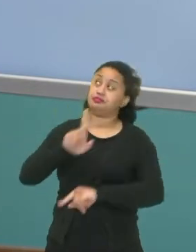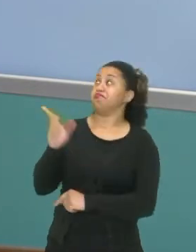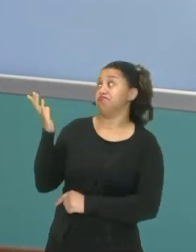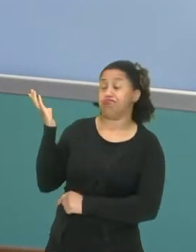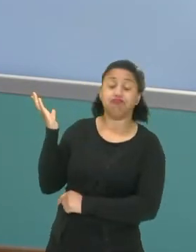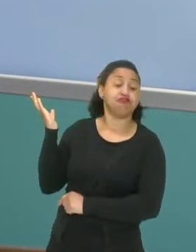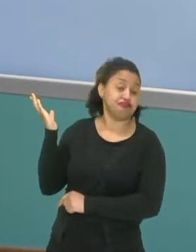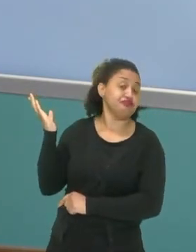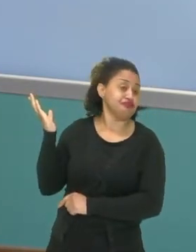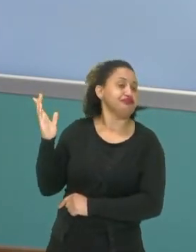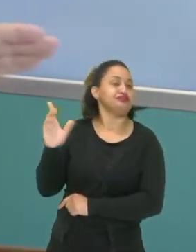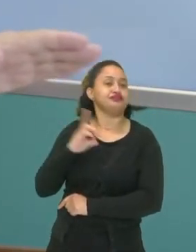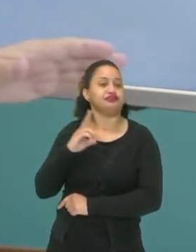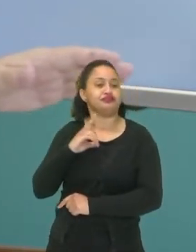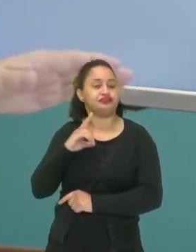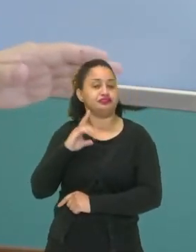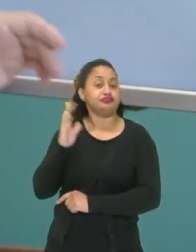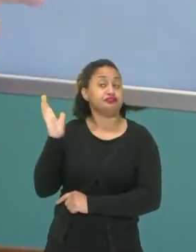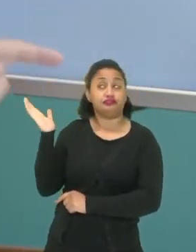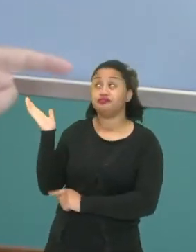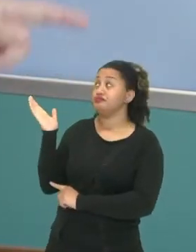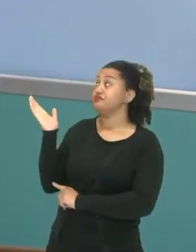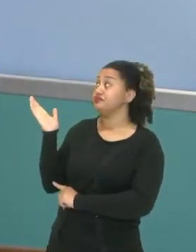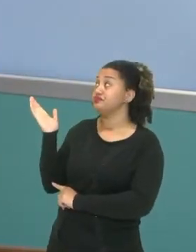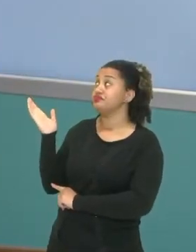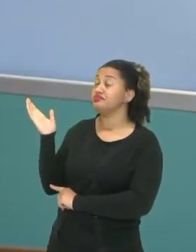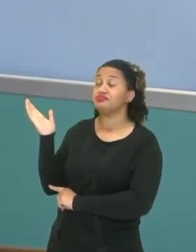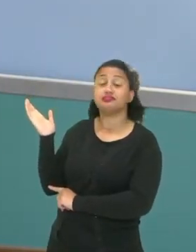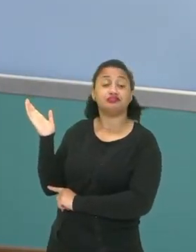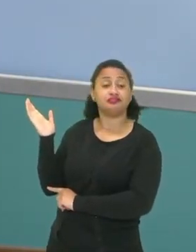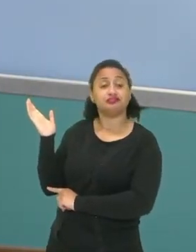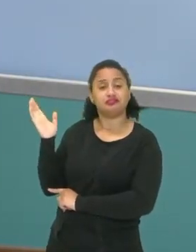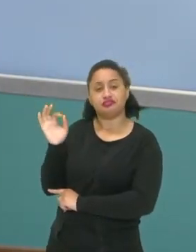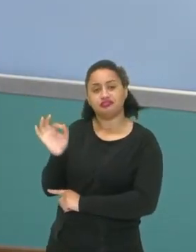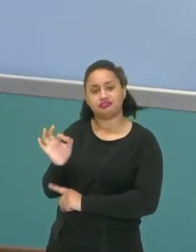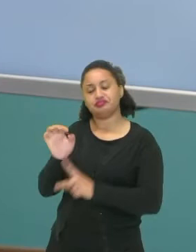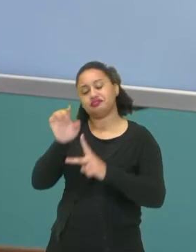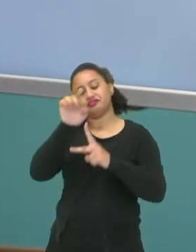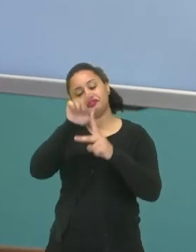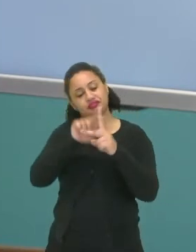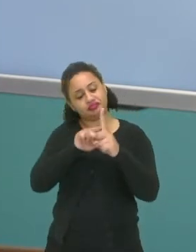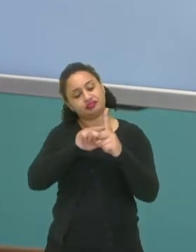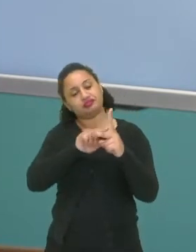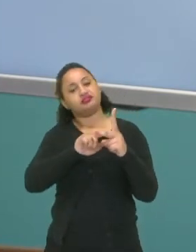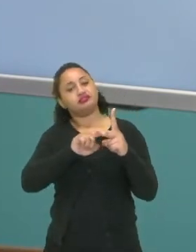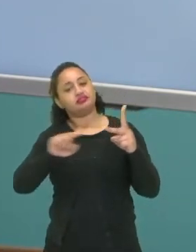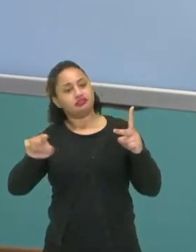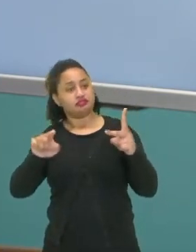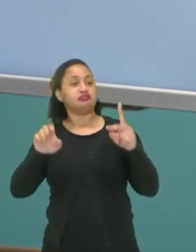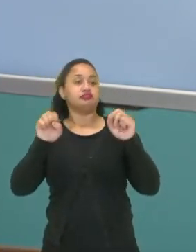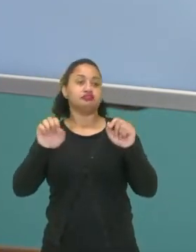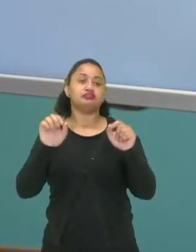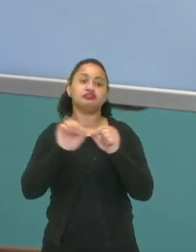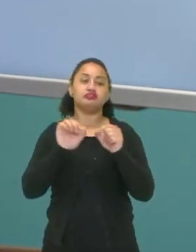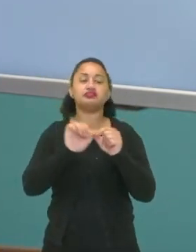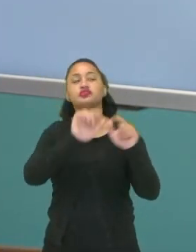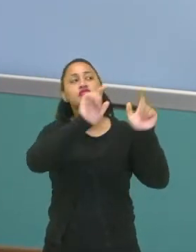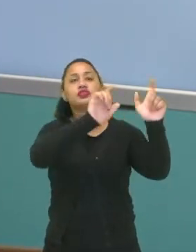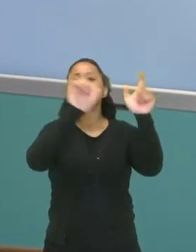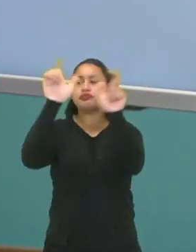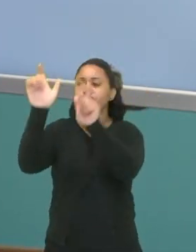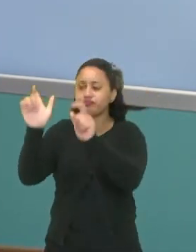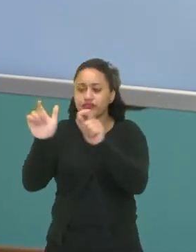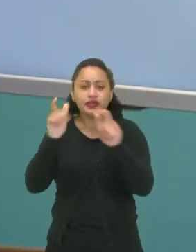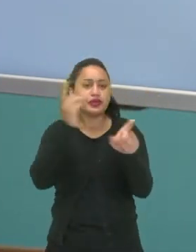tenho a dimensão aqui da largura e da altura da minha televisão. E eu posso fazer as localizações